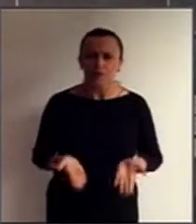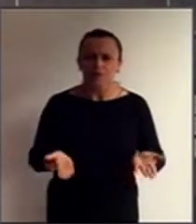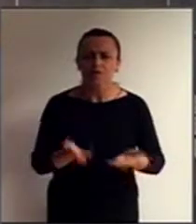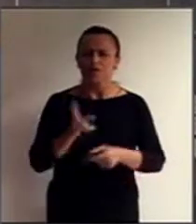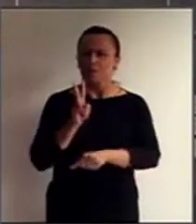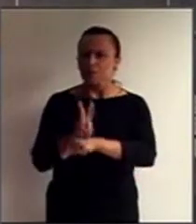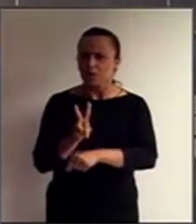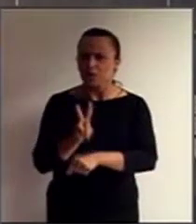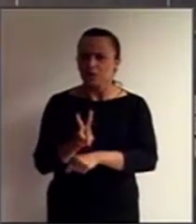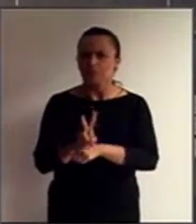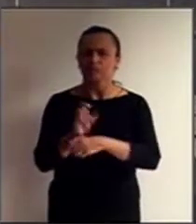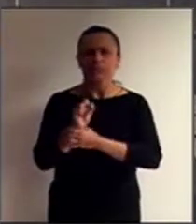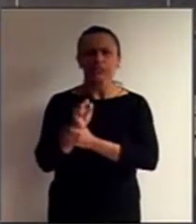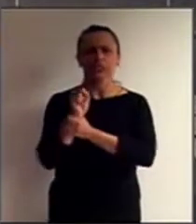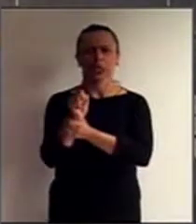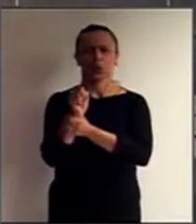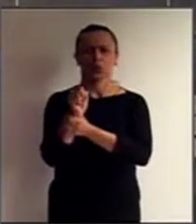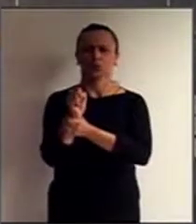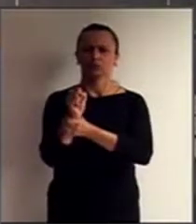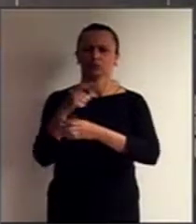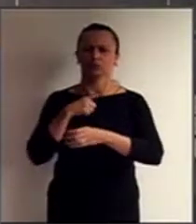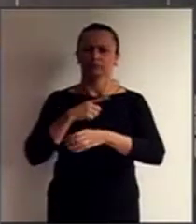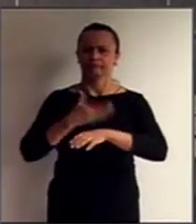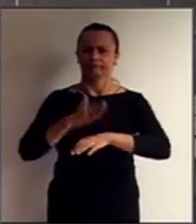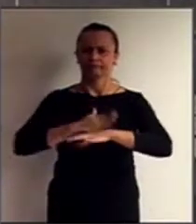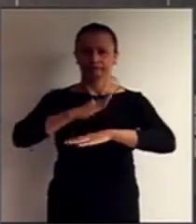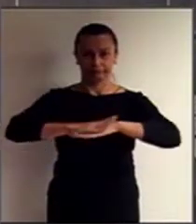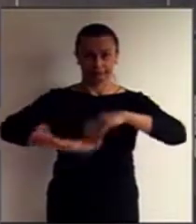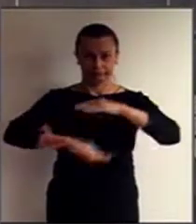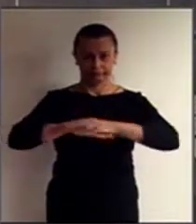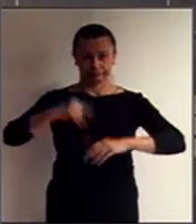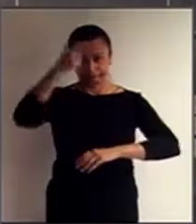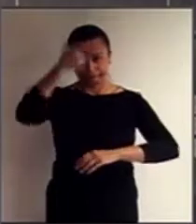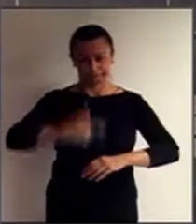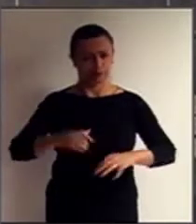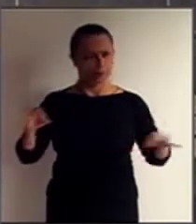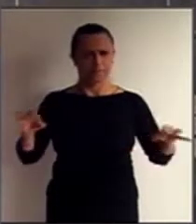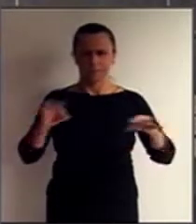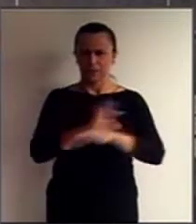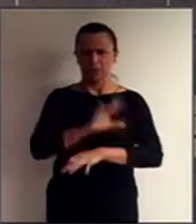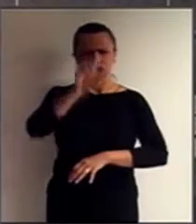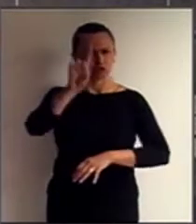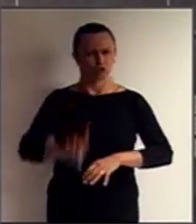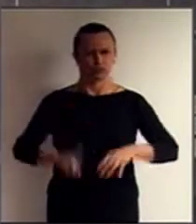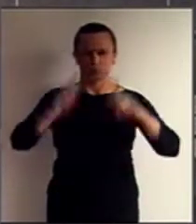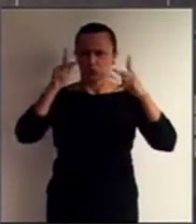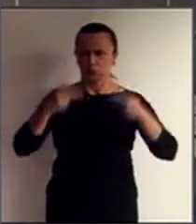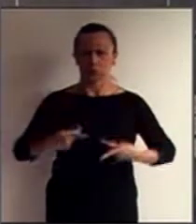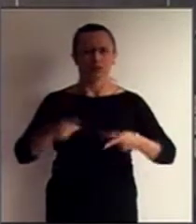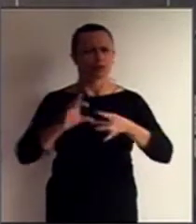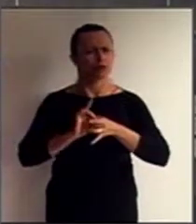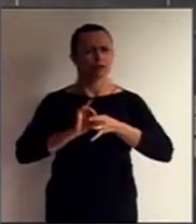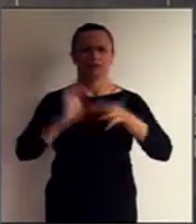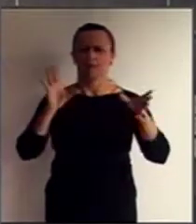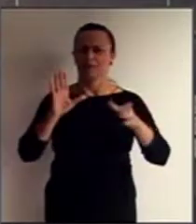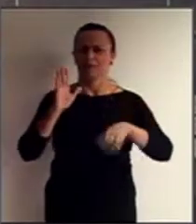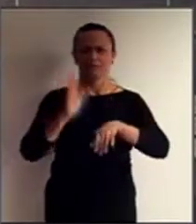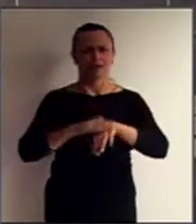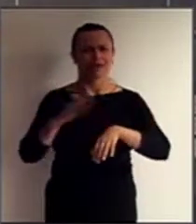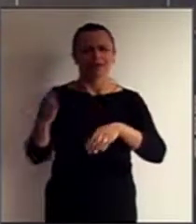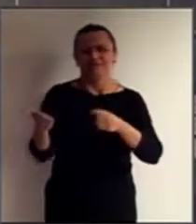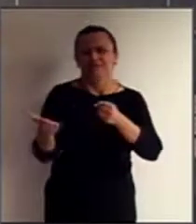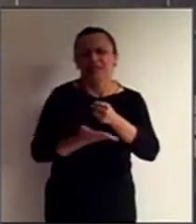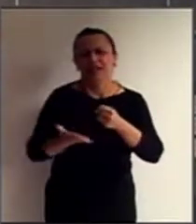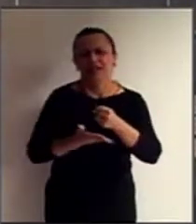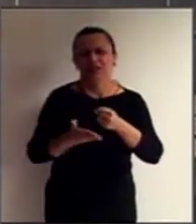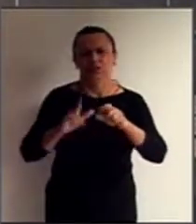proteger e assegurar o exercício pleno e equitativo de todos os direitos humanos e liberdades fundamentais por todas as